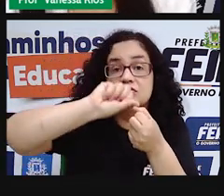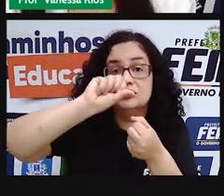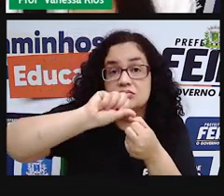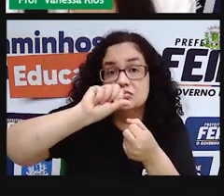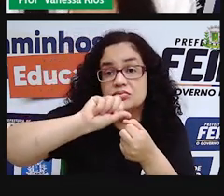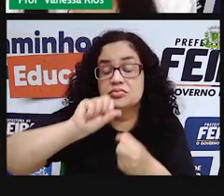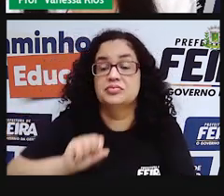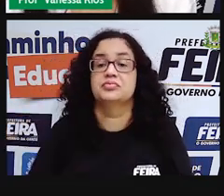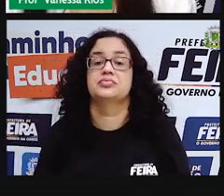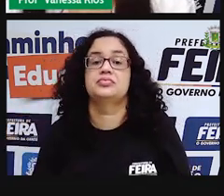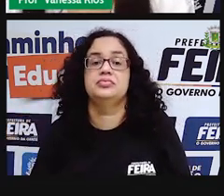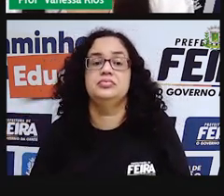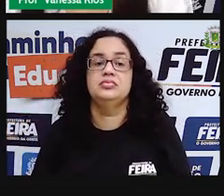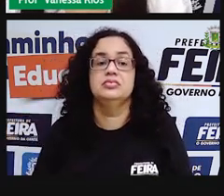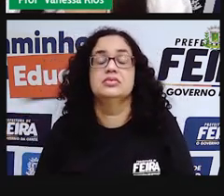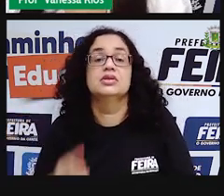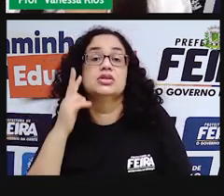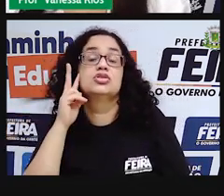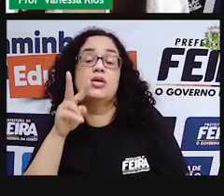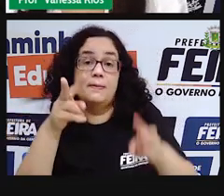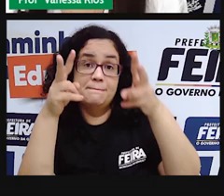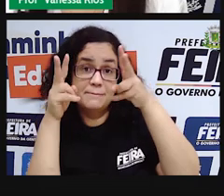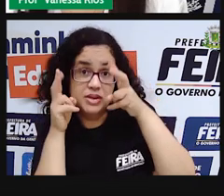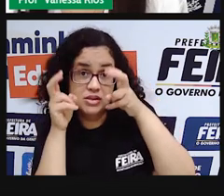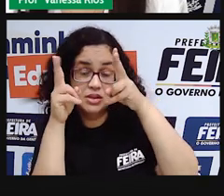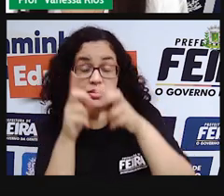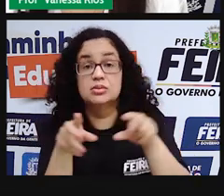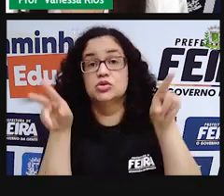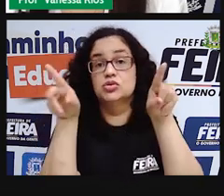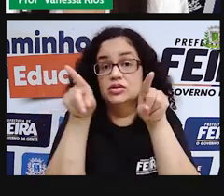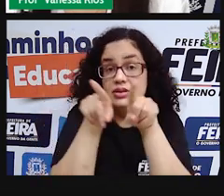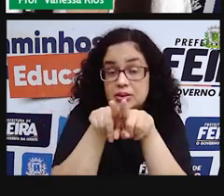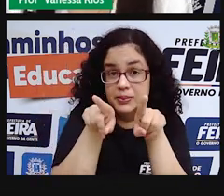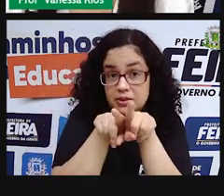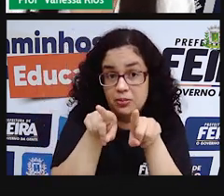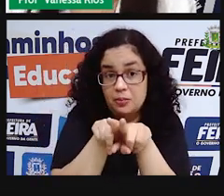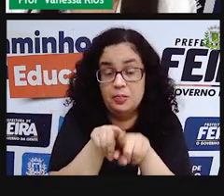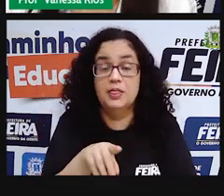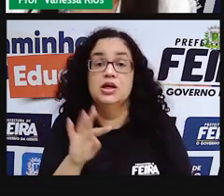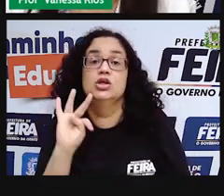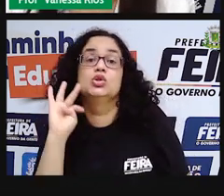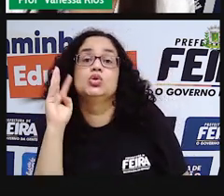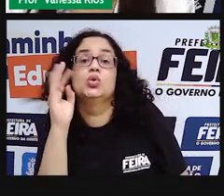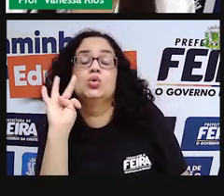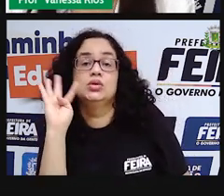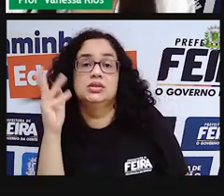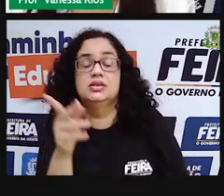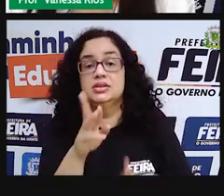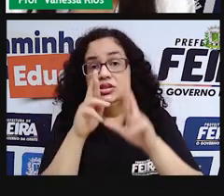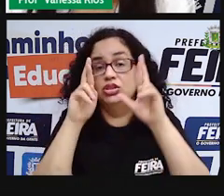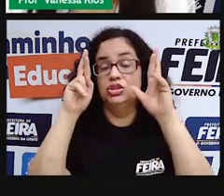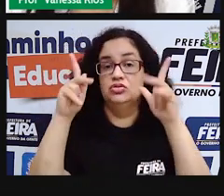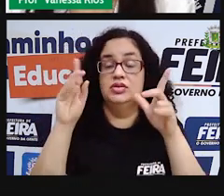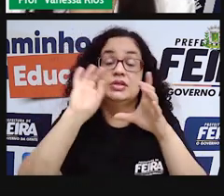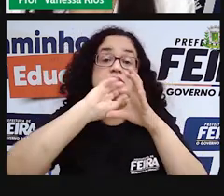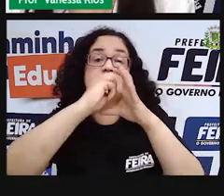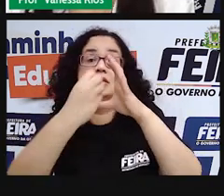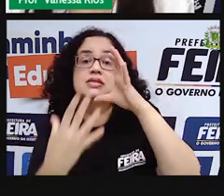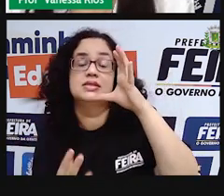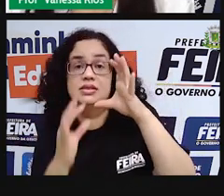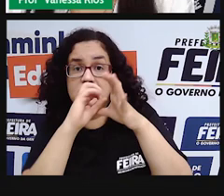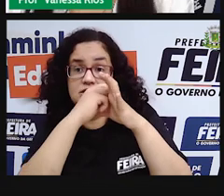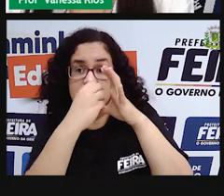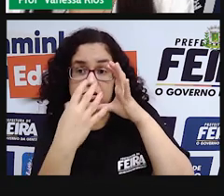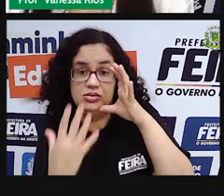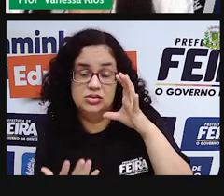compostos, já percebemos aí também todas as diferenças, né, as características que